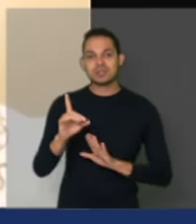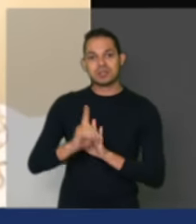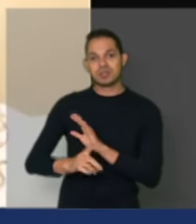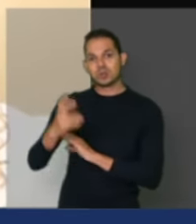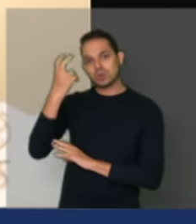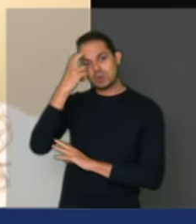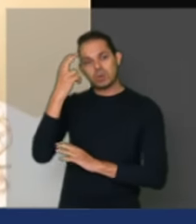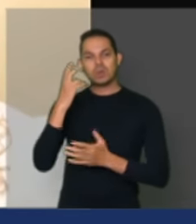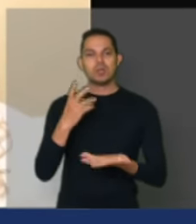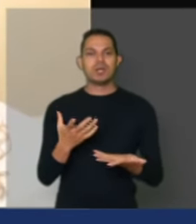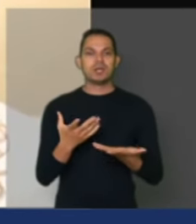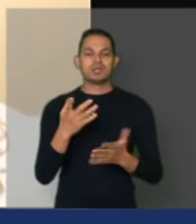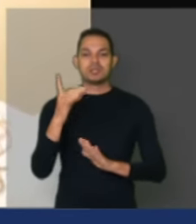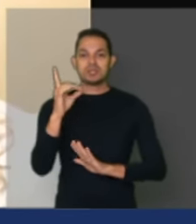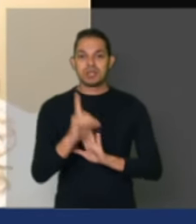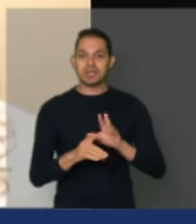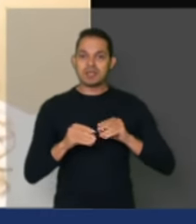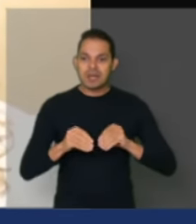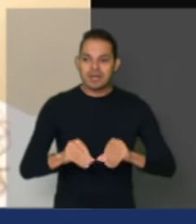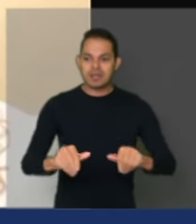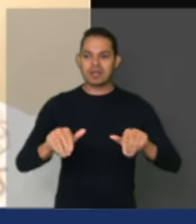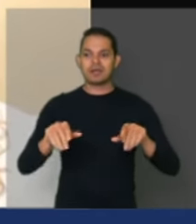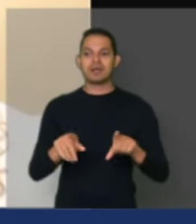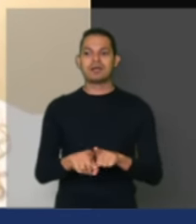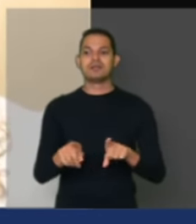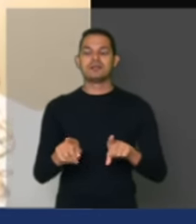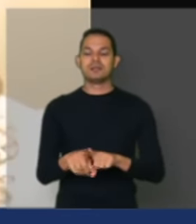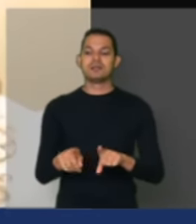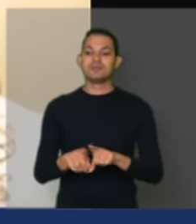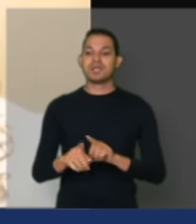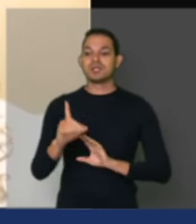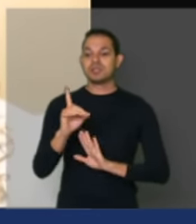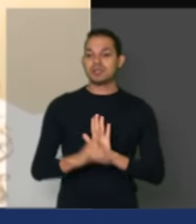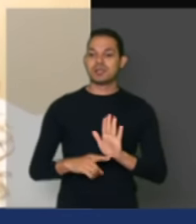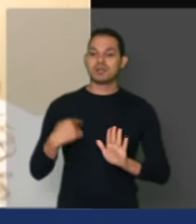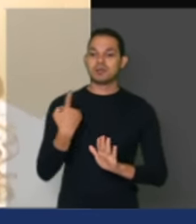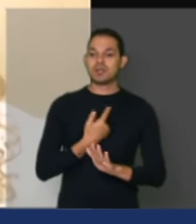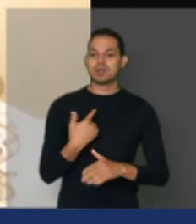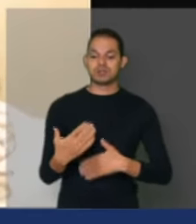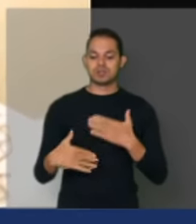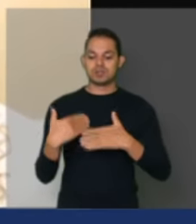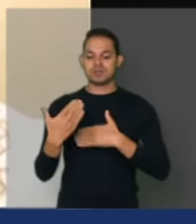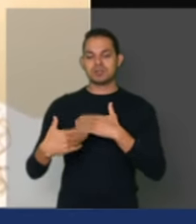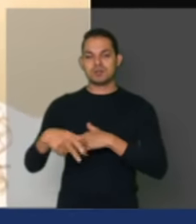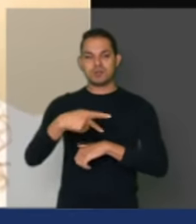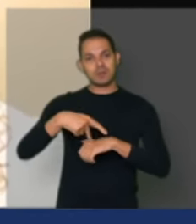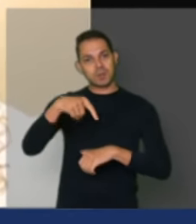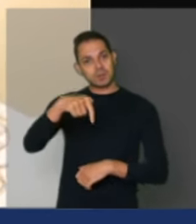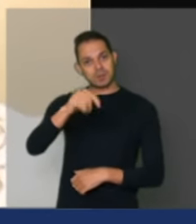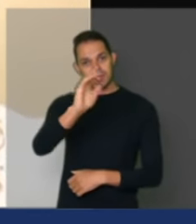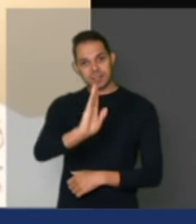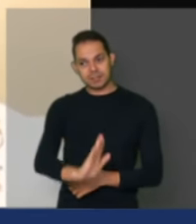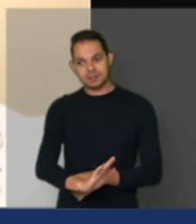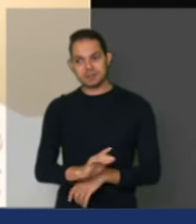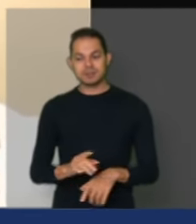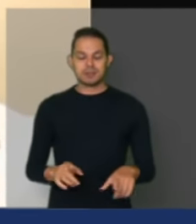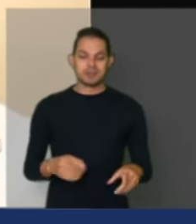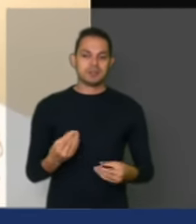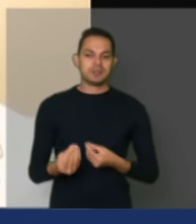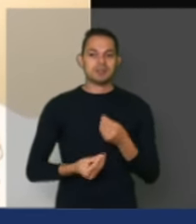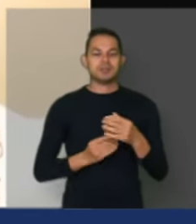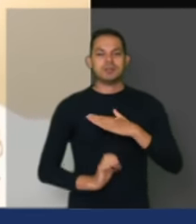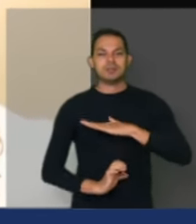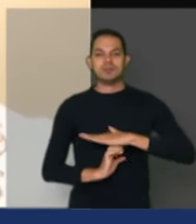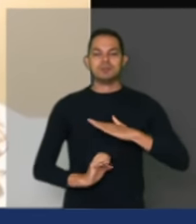terra, direitos também para que nós pudéssemos desenvolver o país, o Estado brasileiro, inclusive por nossas empresas